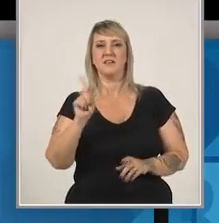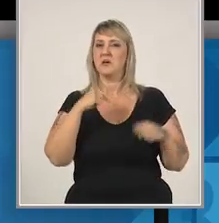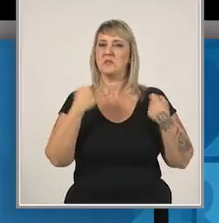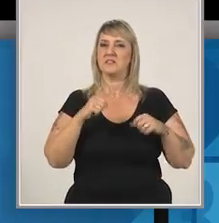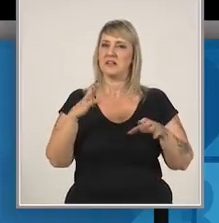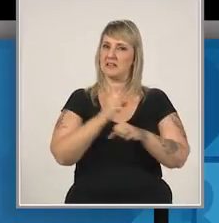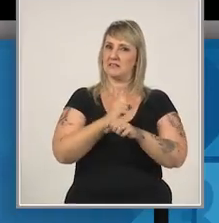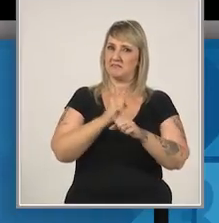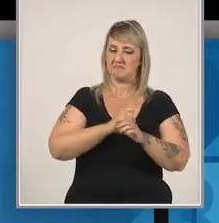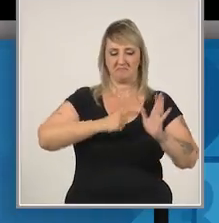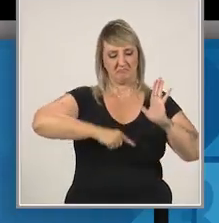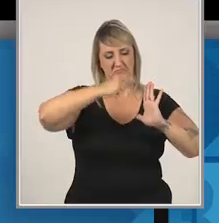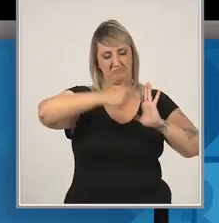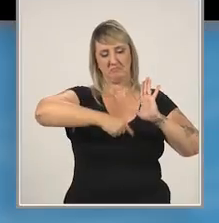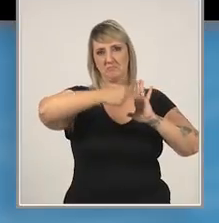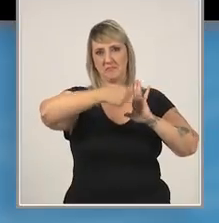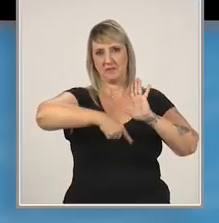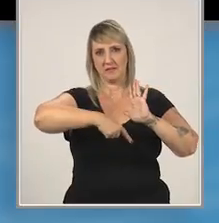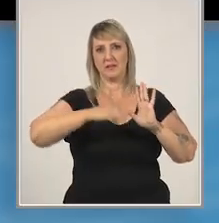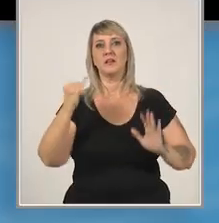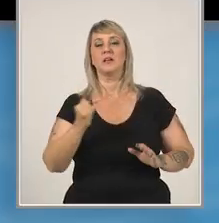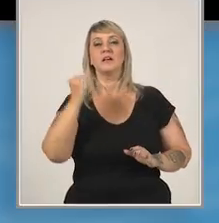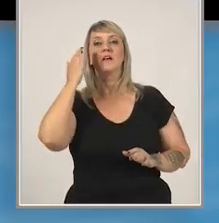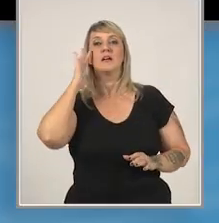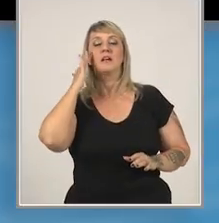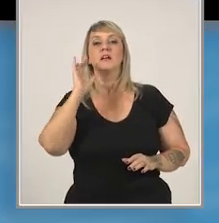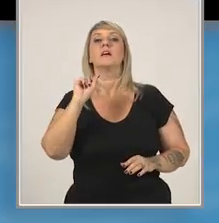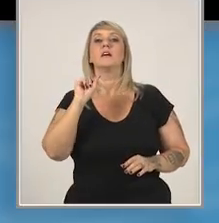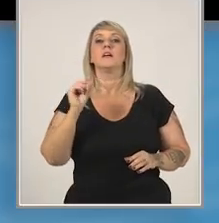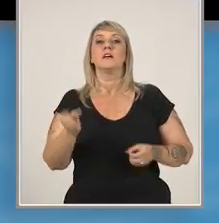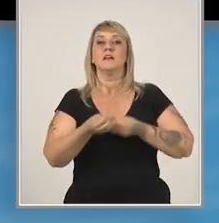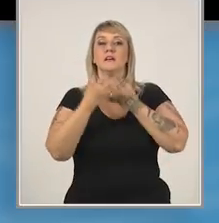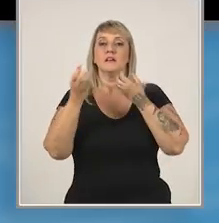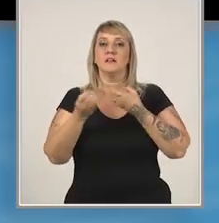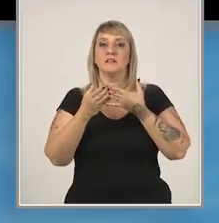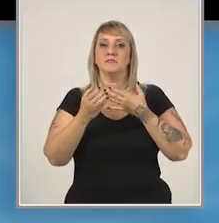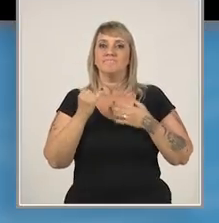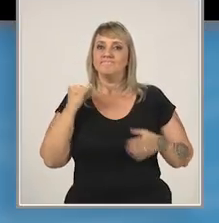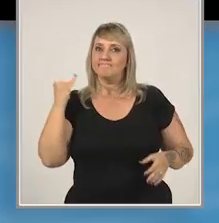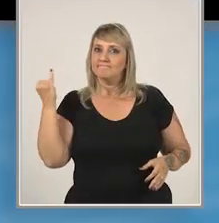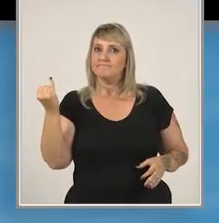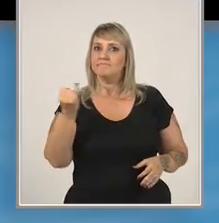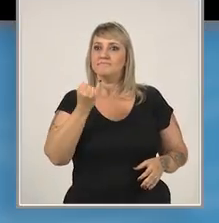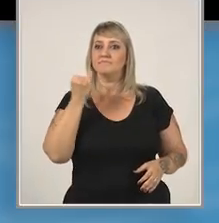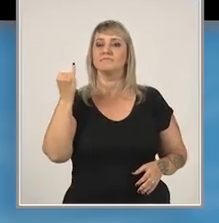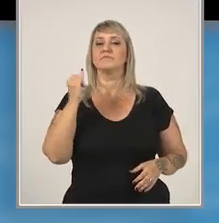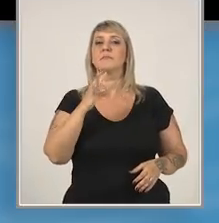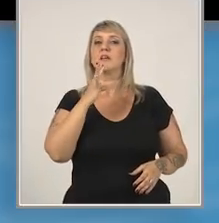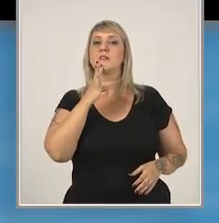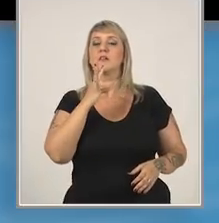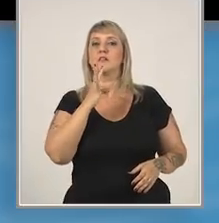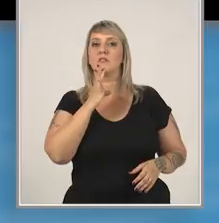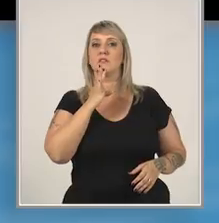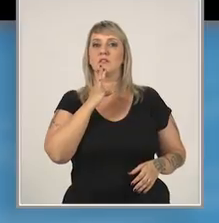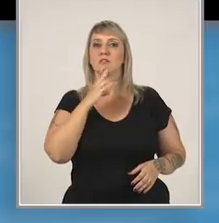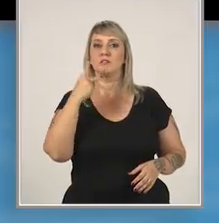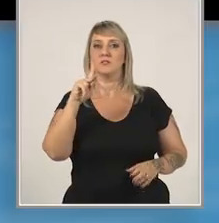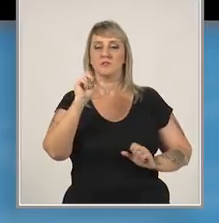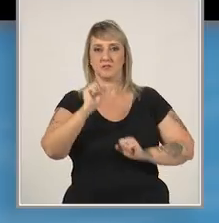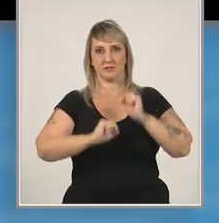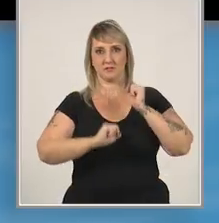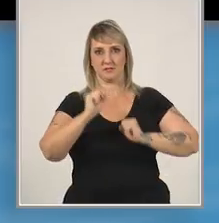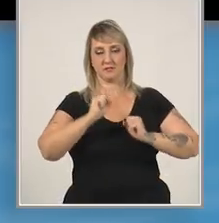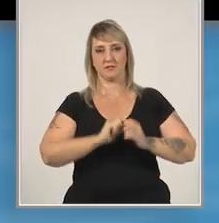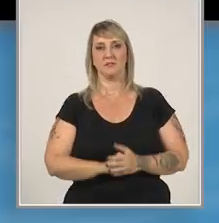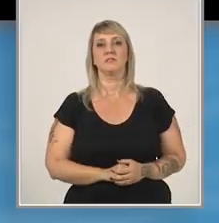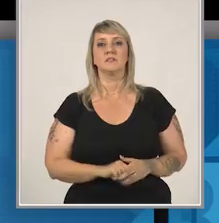você não precisa fazer esses gráficos. É importante entender que essas informações são essenciais para conhecer o Valuation da